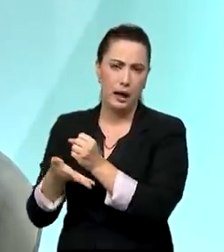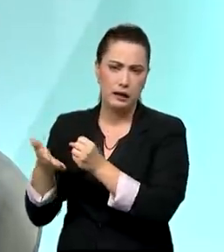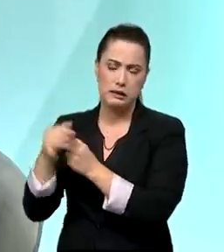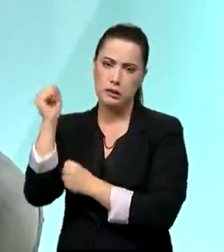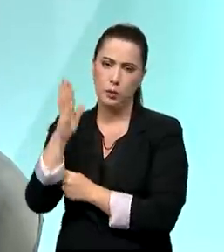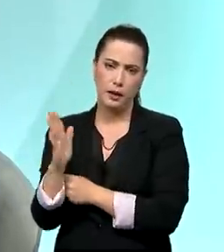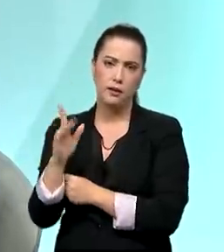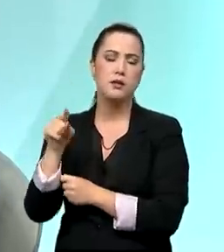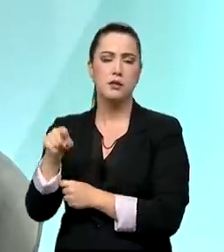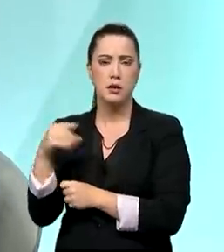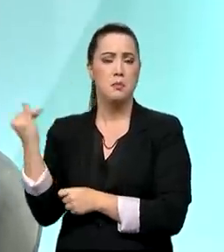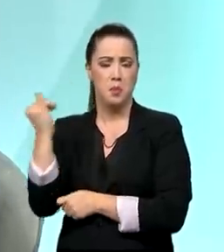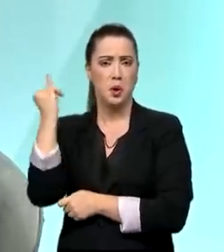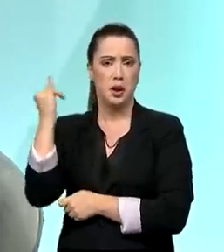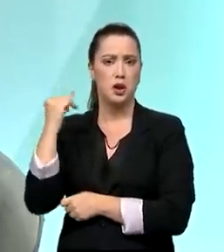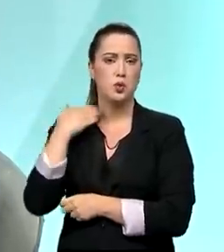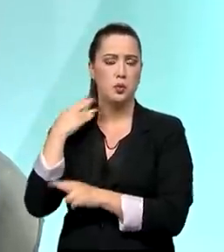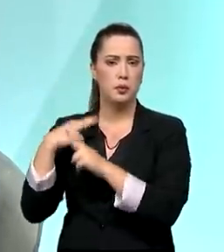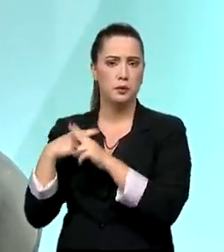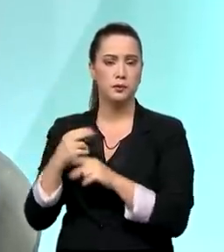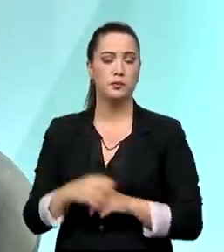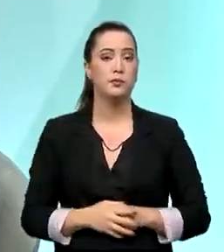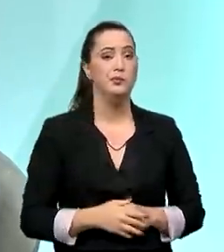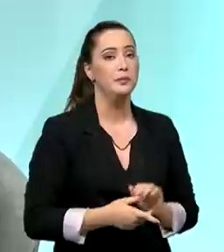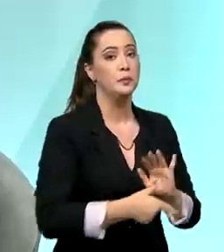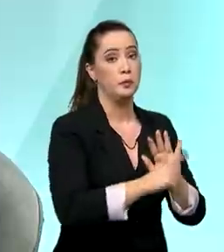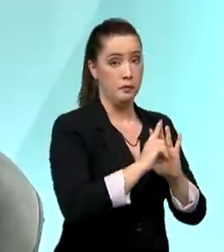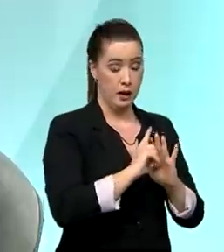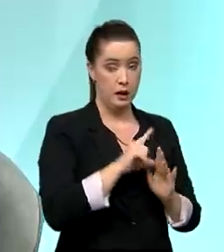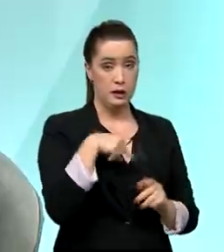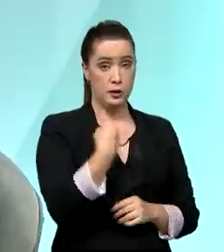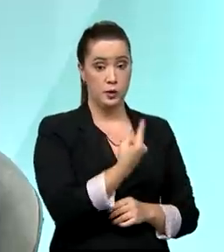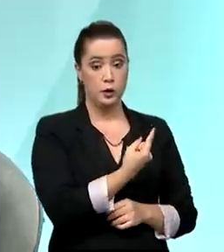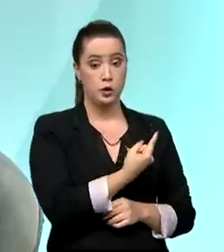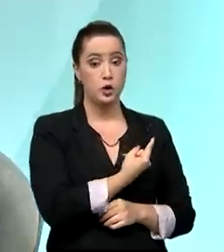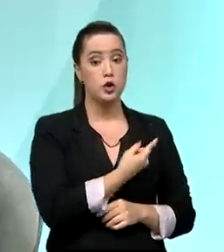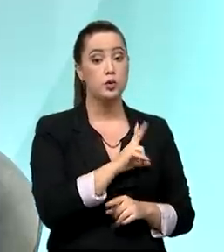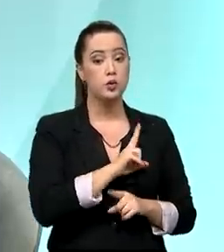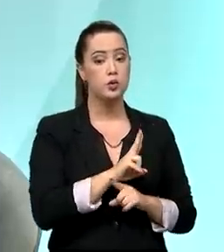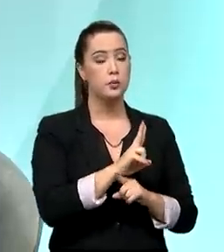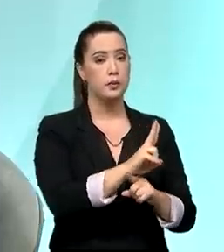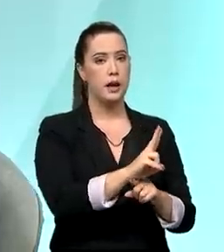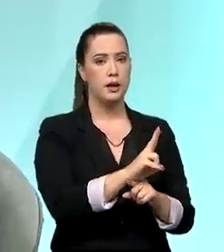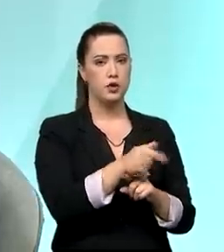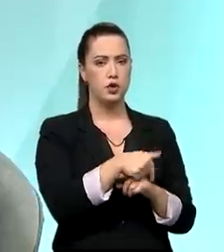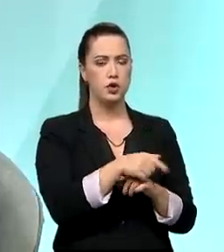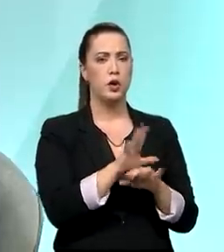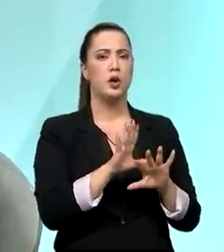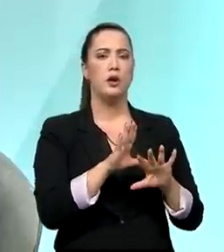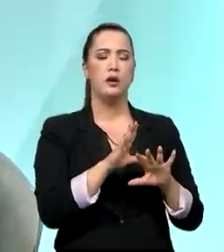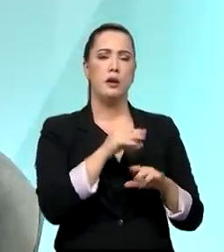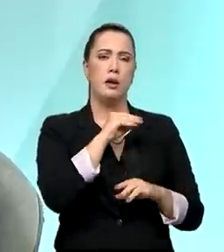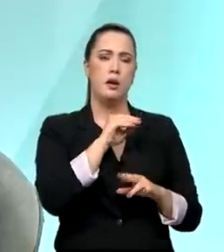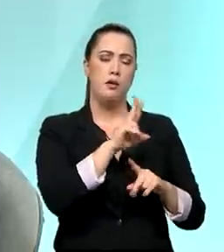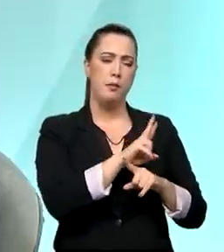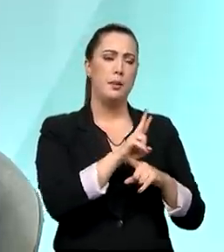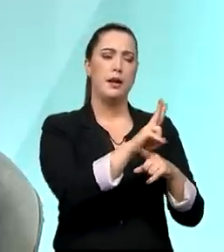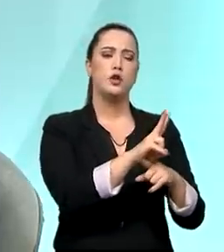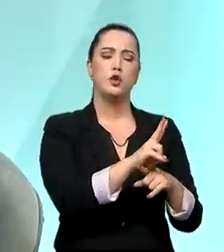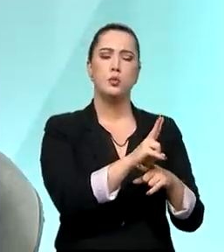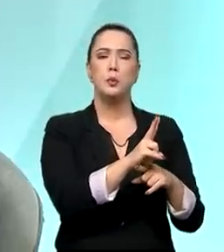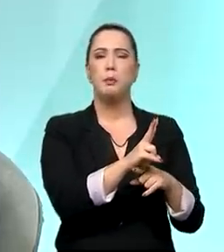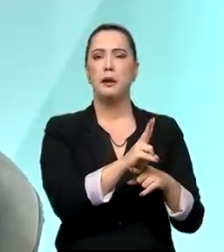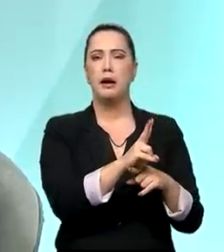assumimos, a Caixa estava em quarto lugar naquele crédito para a classe média de renda, que é financiado